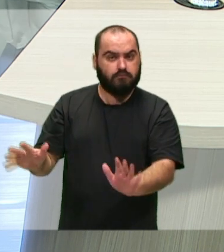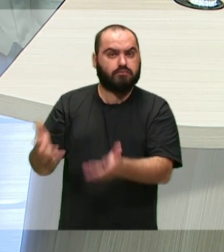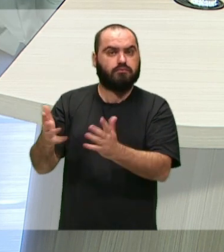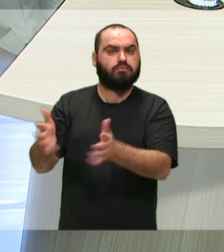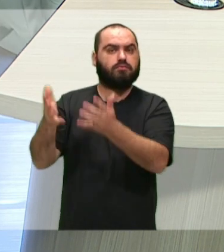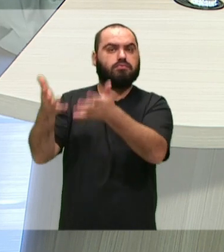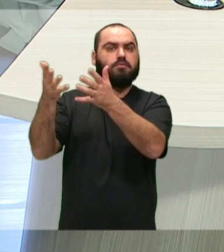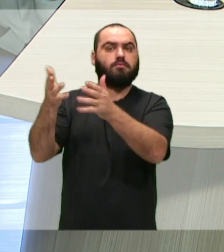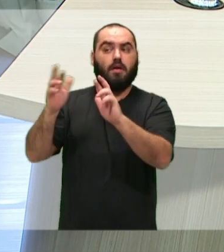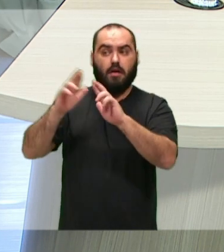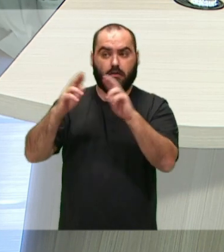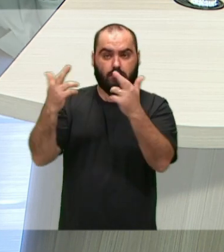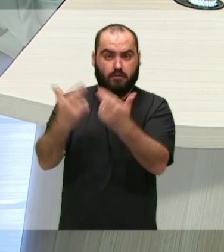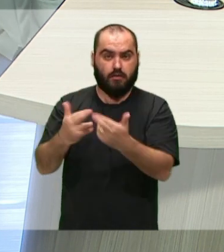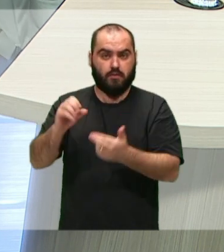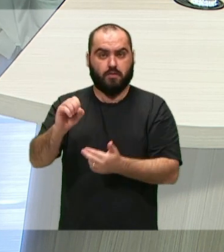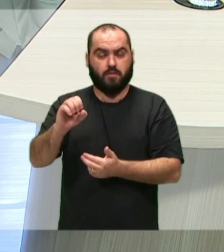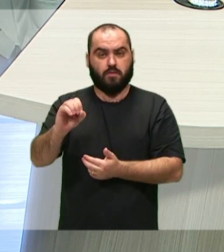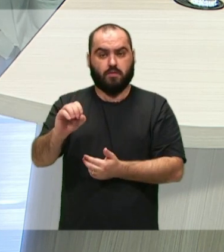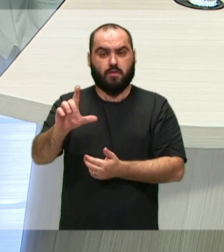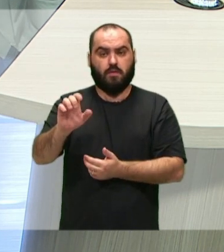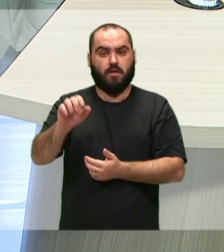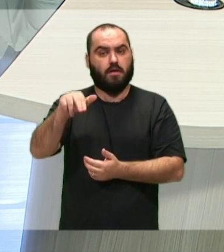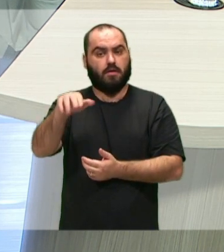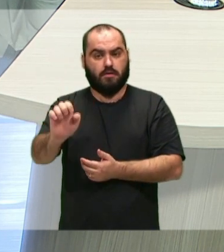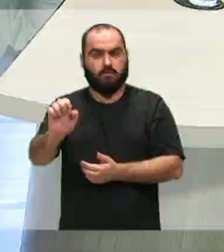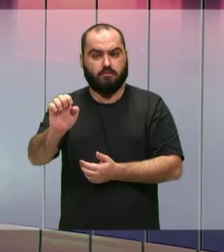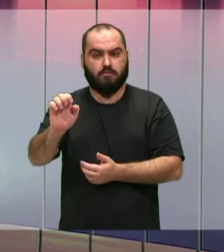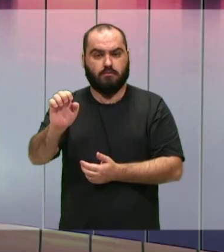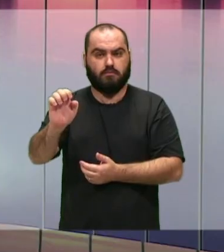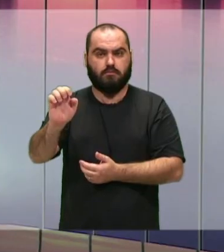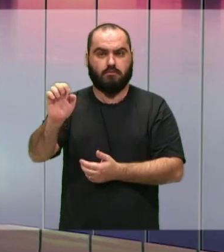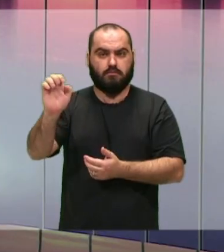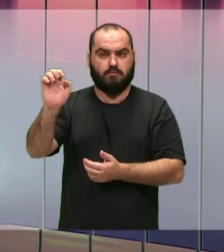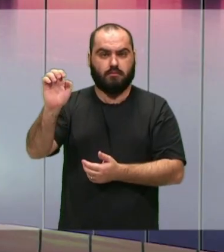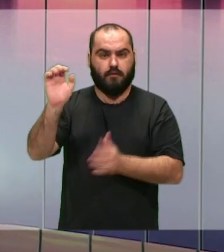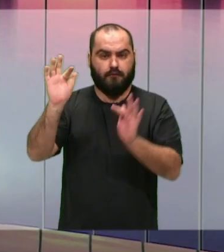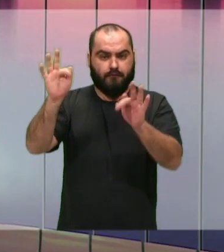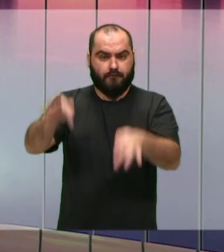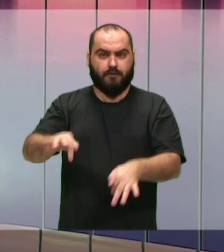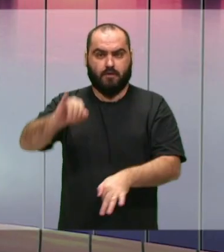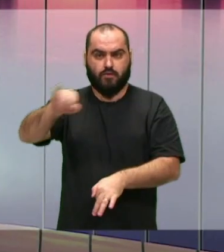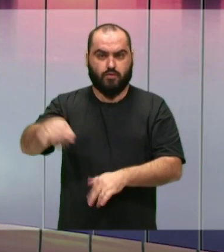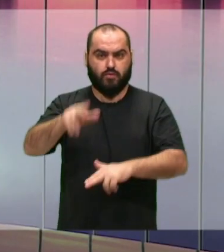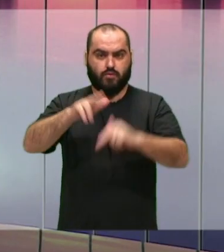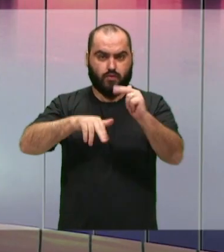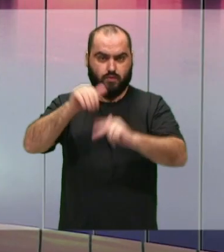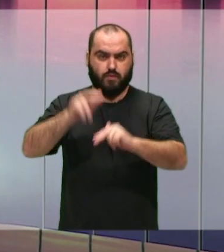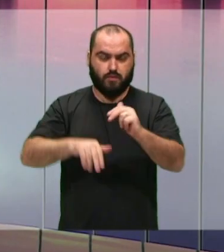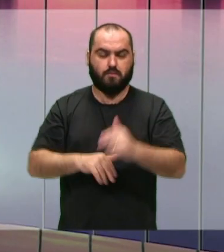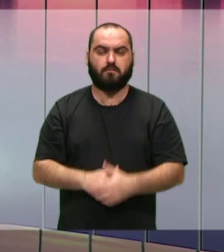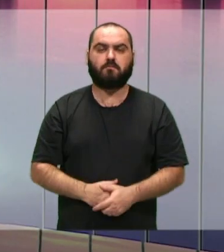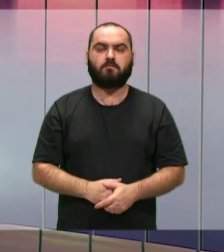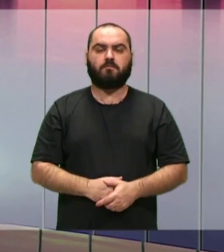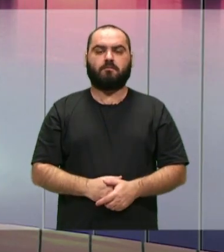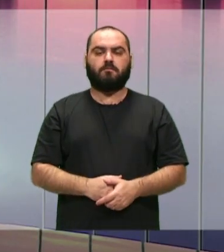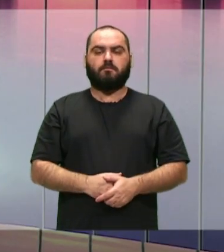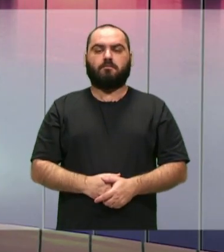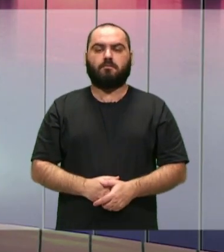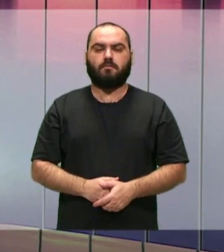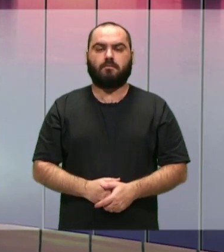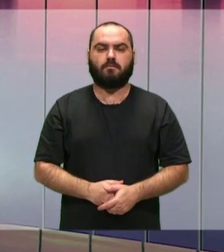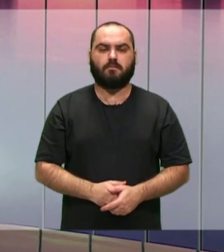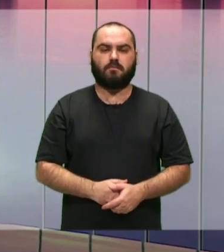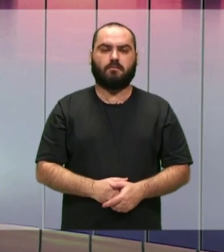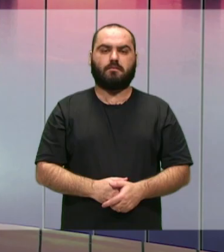promoveu a sessão solene em homenagem aos 163 anos do município, foi no final de junho, após a sessão ordinária. Neste evento,